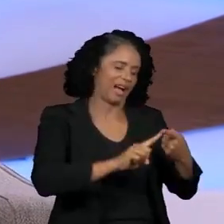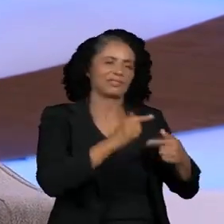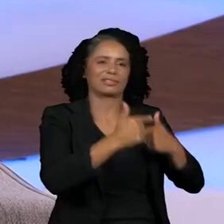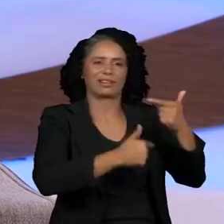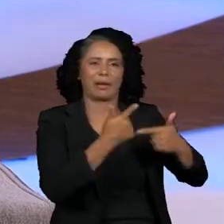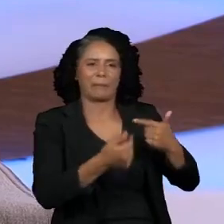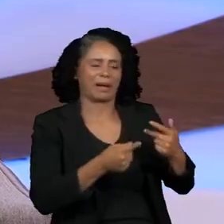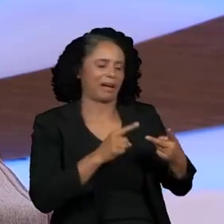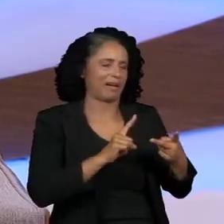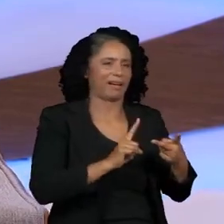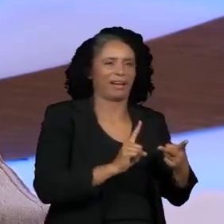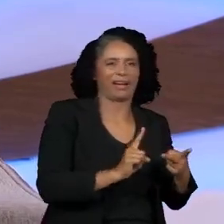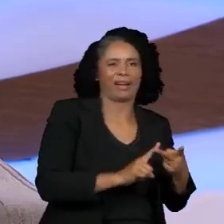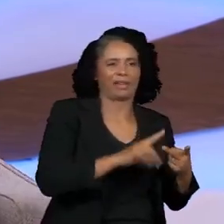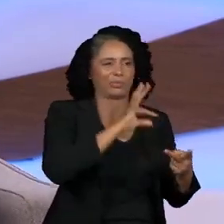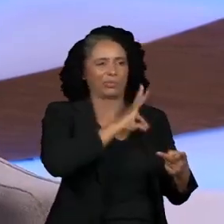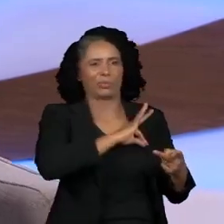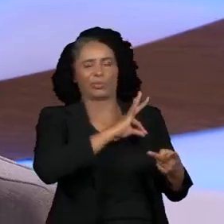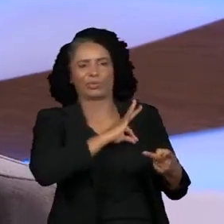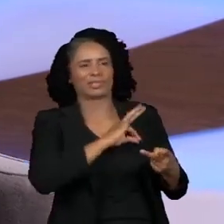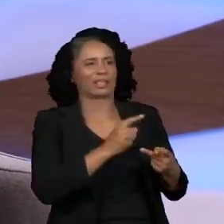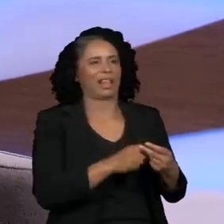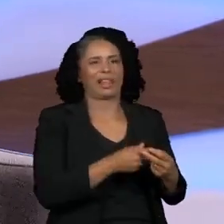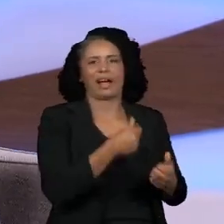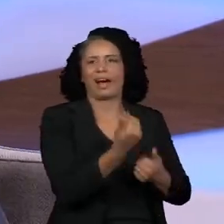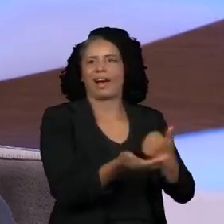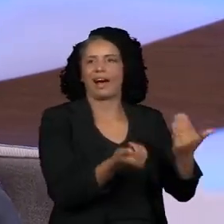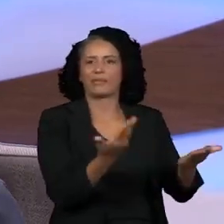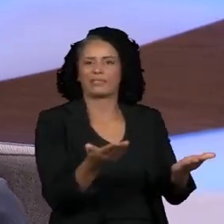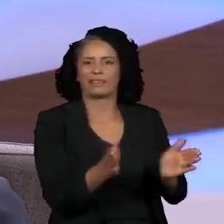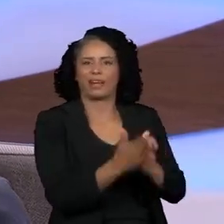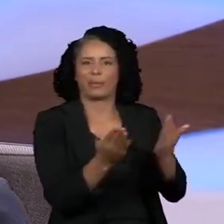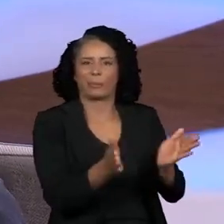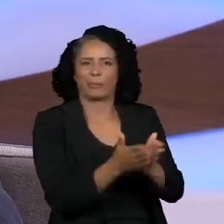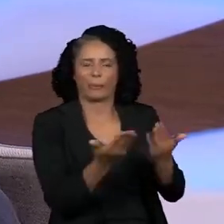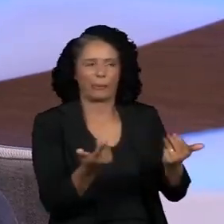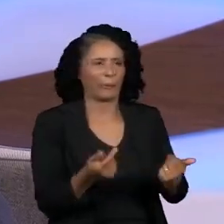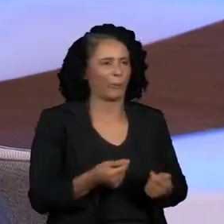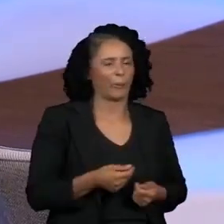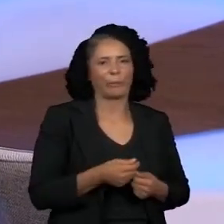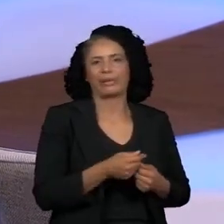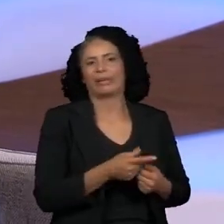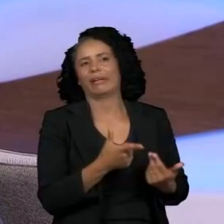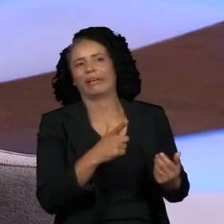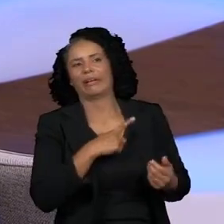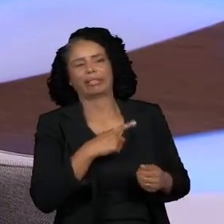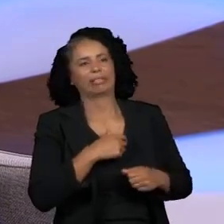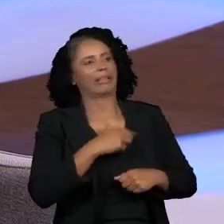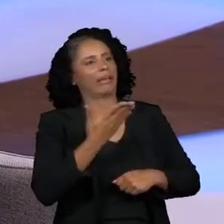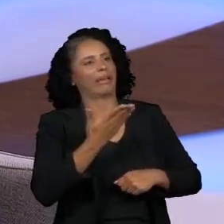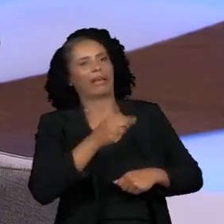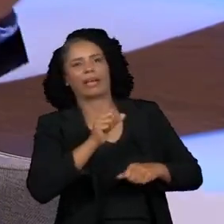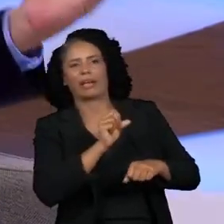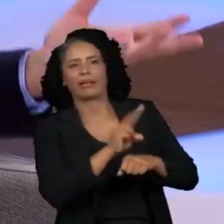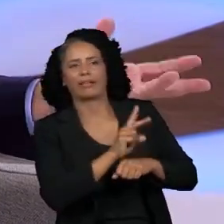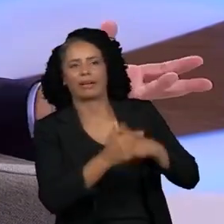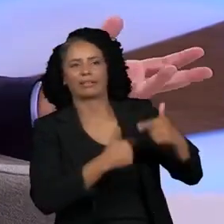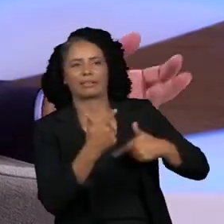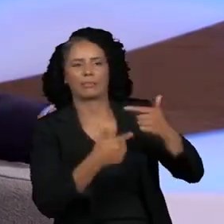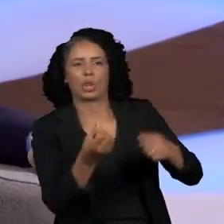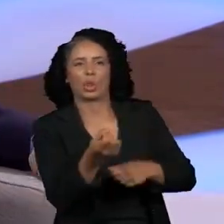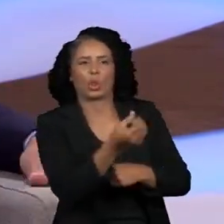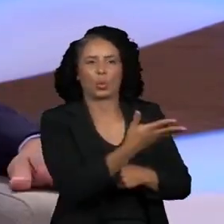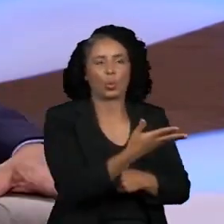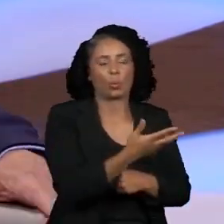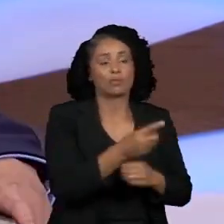distribuição de renda, emprego para os pobres, novas alocações, trazer capital de fora, enfim, reinserir o